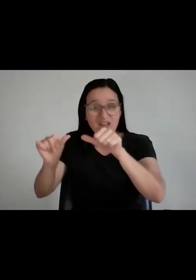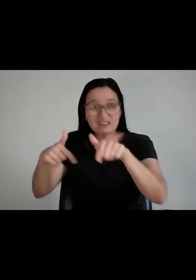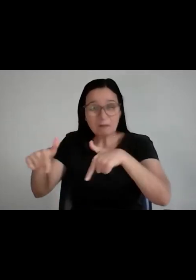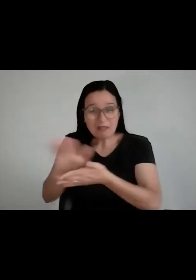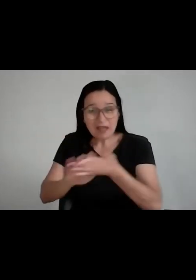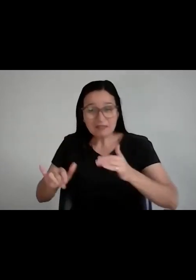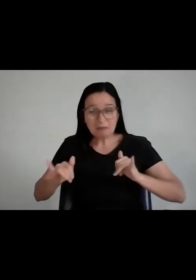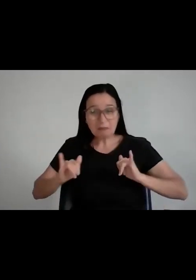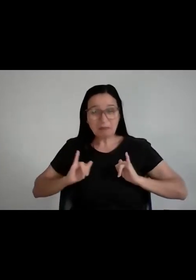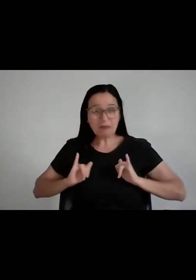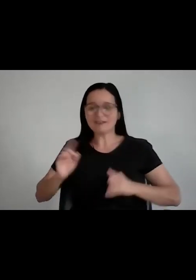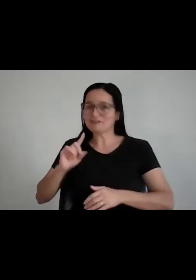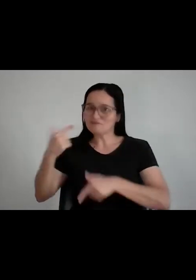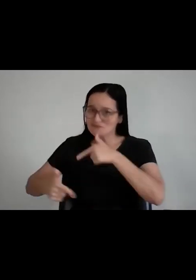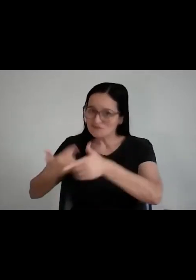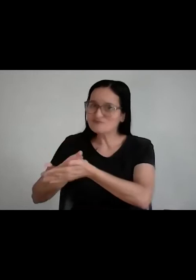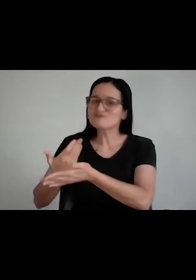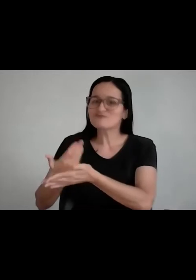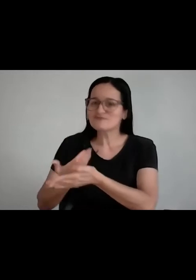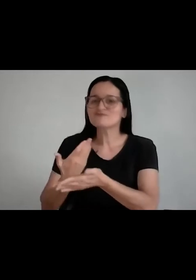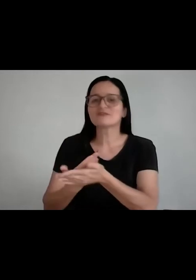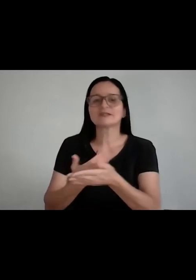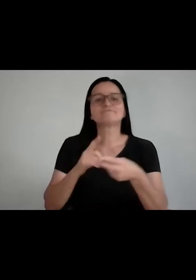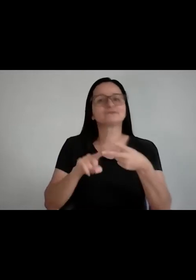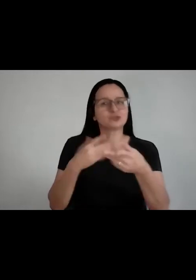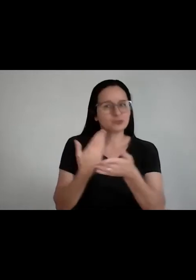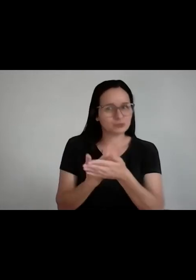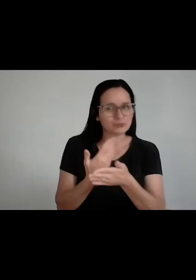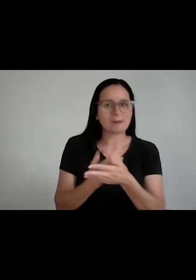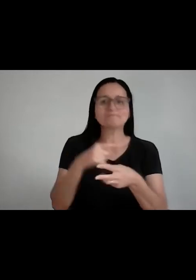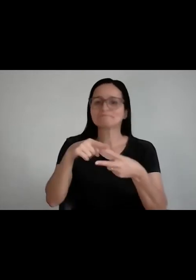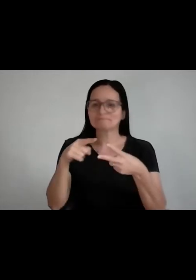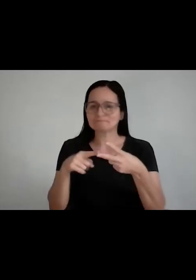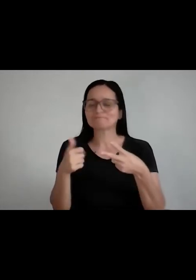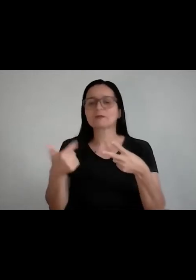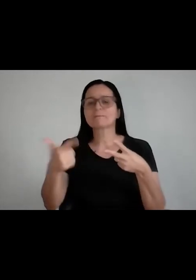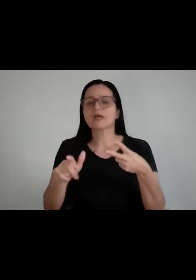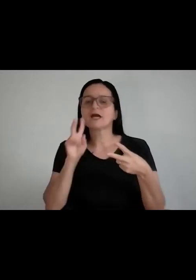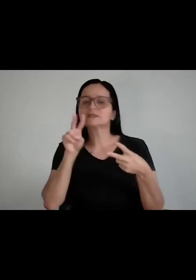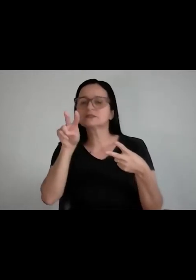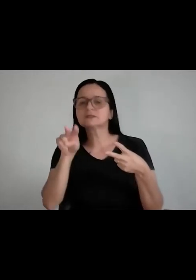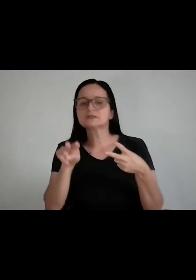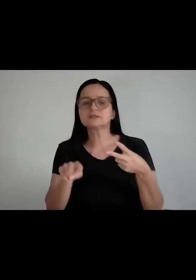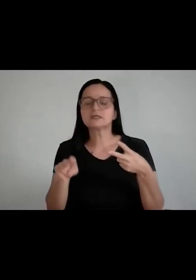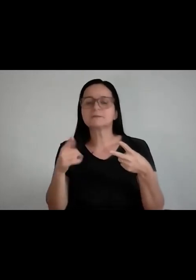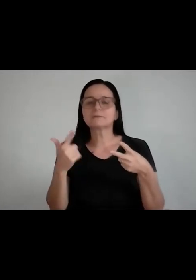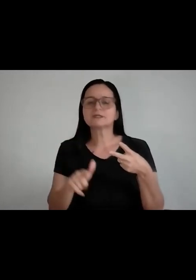Então, trabalhar muito, estudar muito, muito bom. Quem mais que alguém está falando alguma coisa aqui?